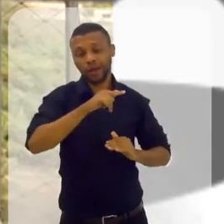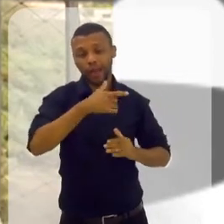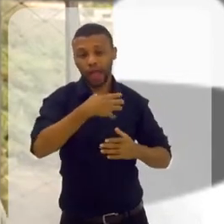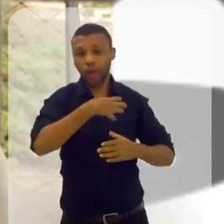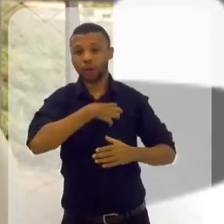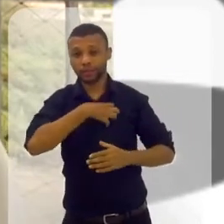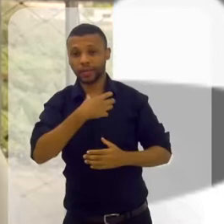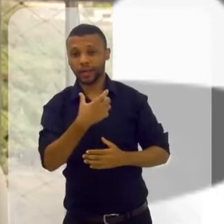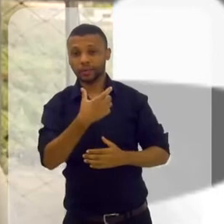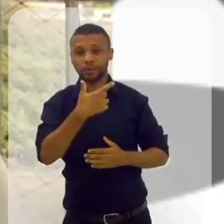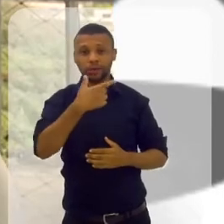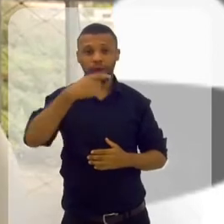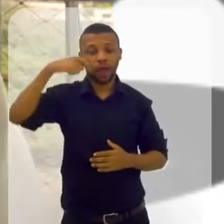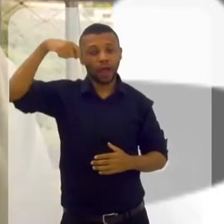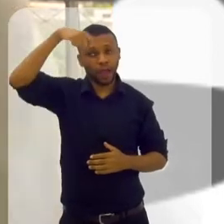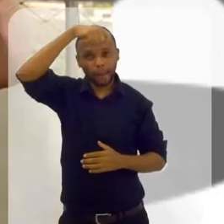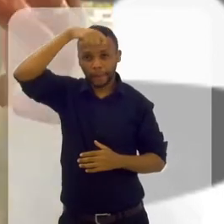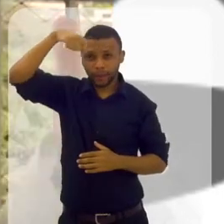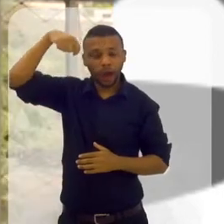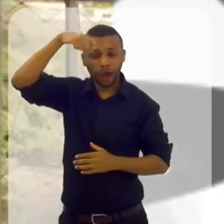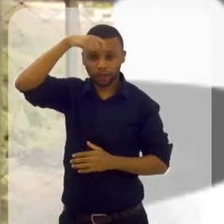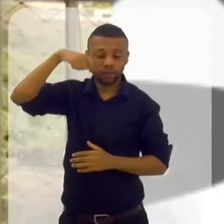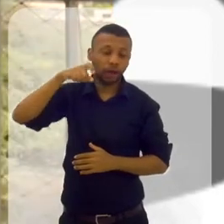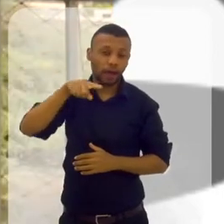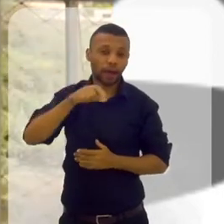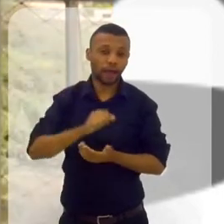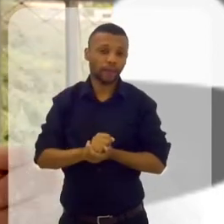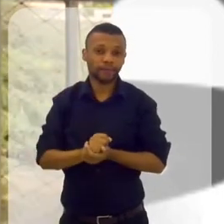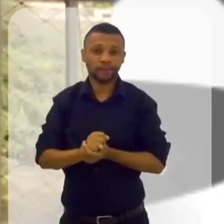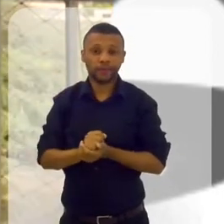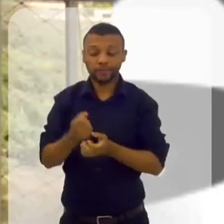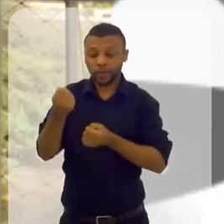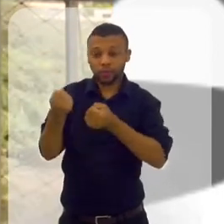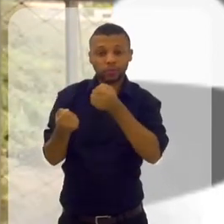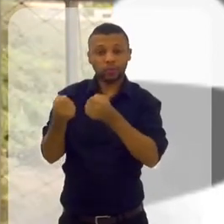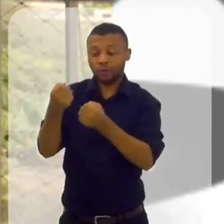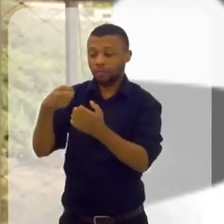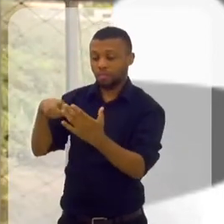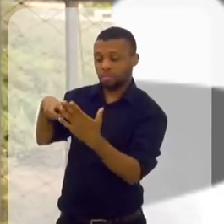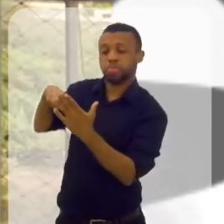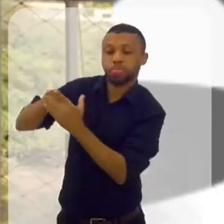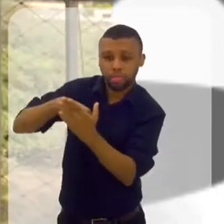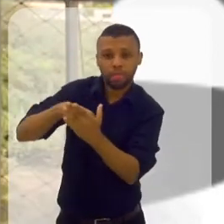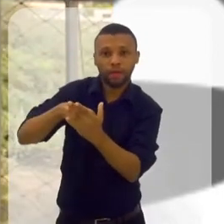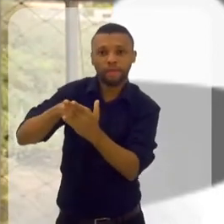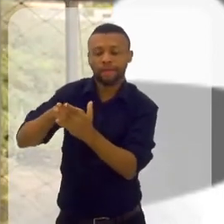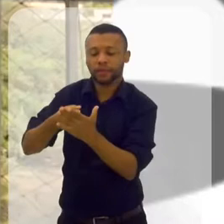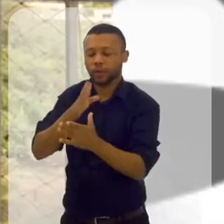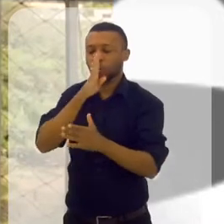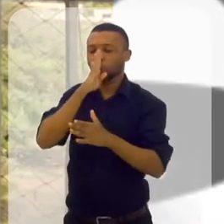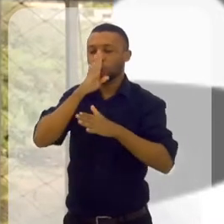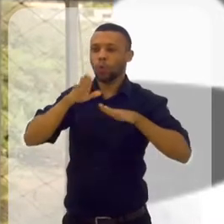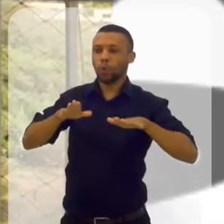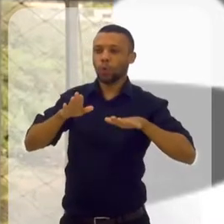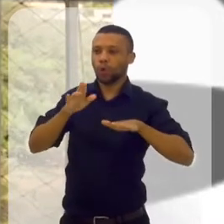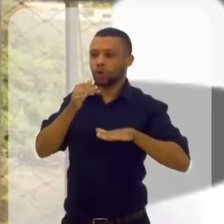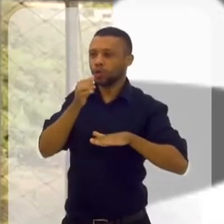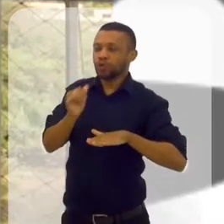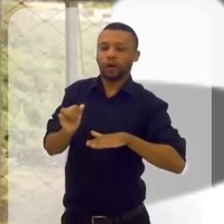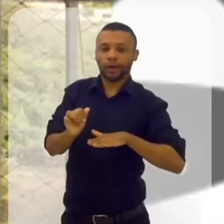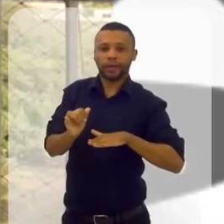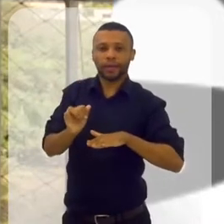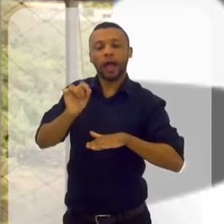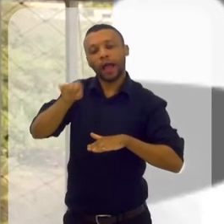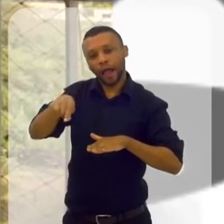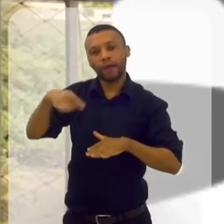carro e está tentando lembrar onde está o seu carro, é um estado hipnótico. Está fazendo comida, está lembrando de alguma coisa, é um hipnótico. Então, o estado hipnótico é um estado